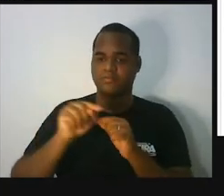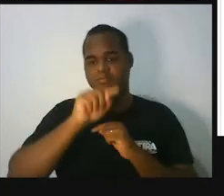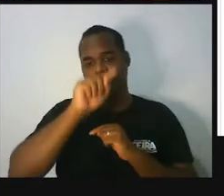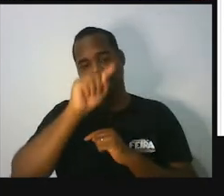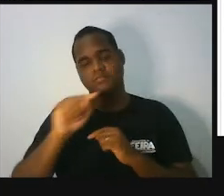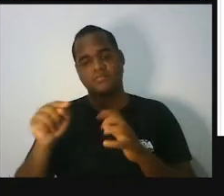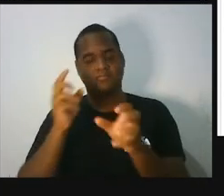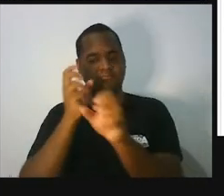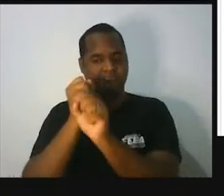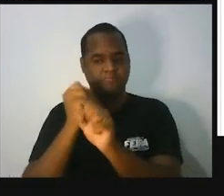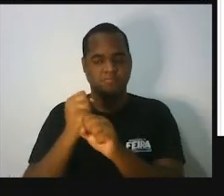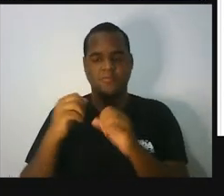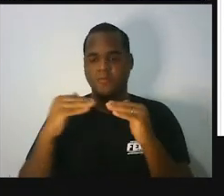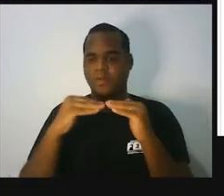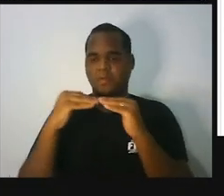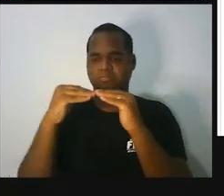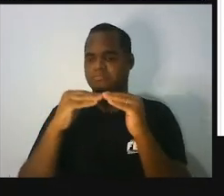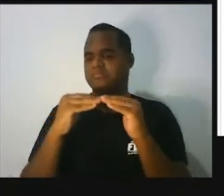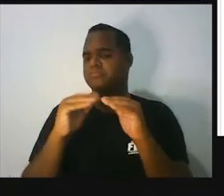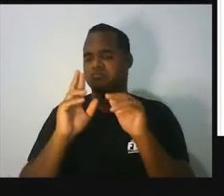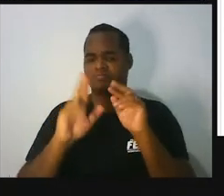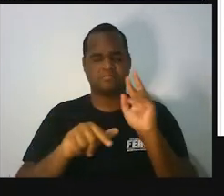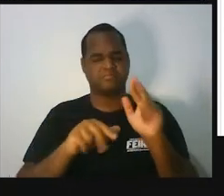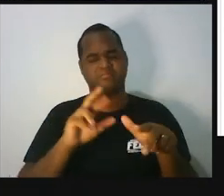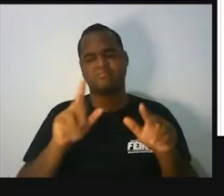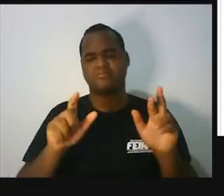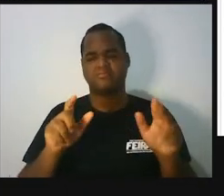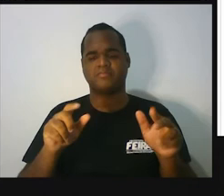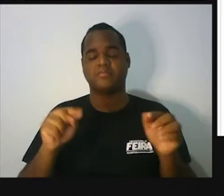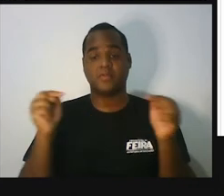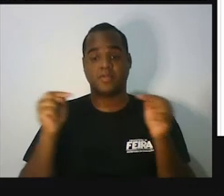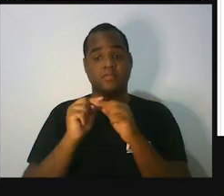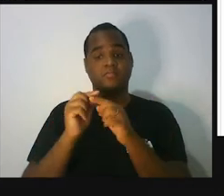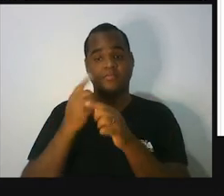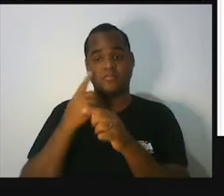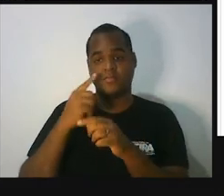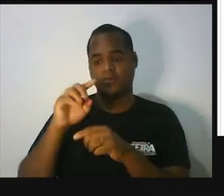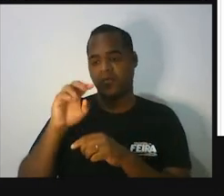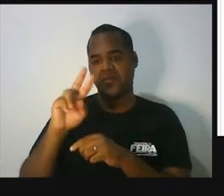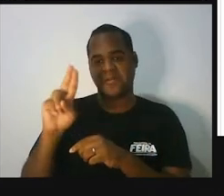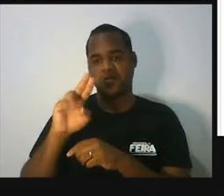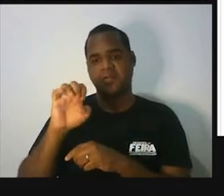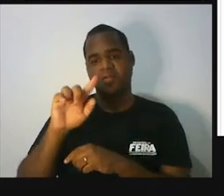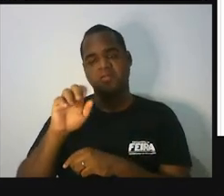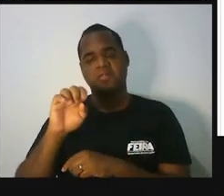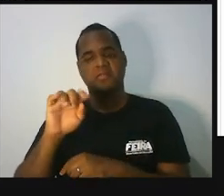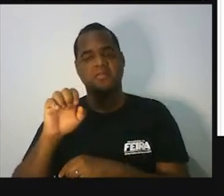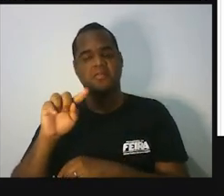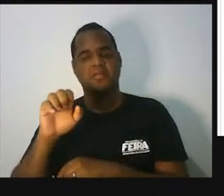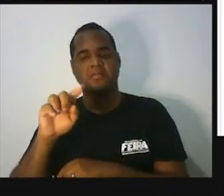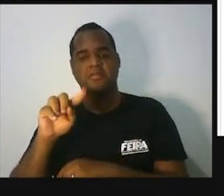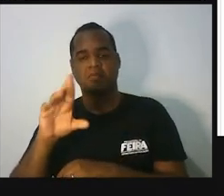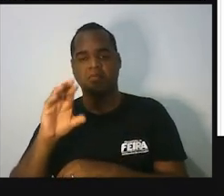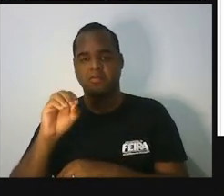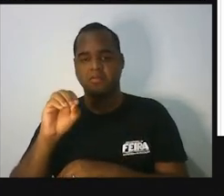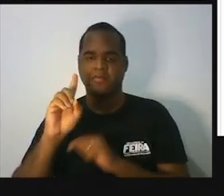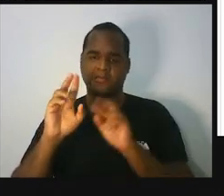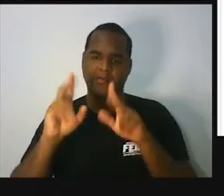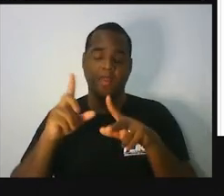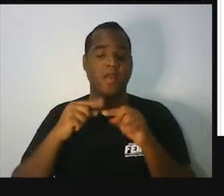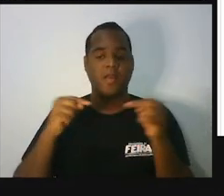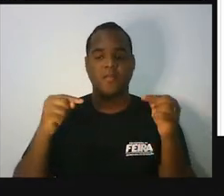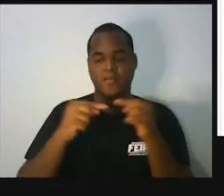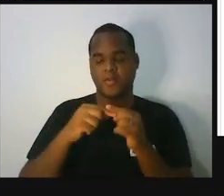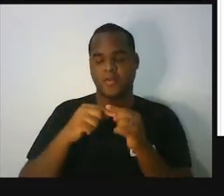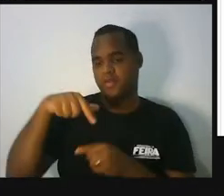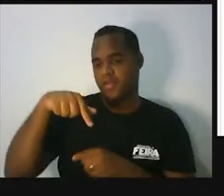medida. Já tem dois diferentes e não pode ser equilátero. Beleza? Mas, então, vamos medir ali o último lado, que vai do ponto